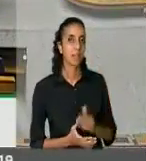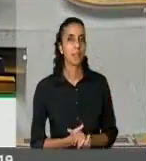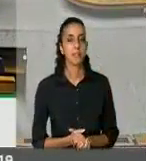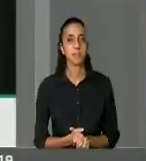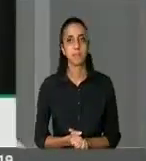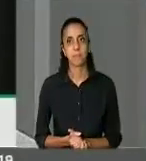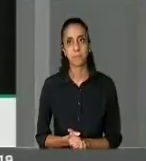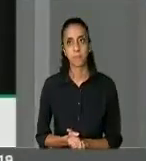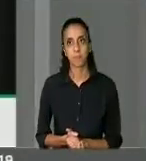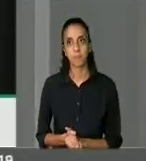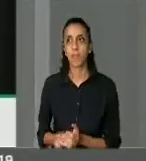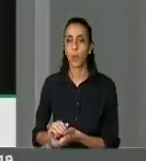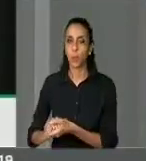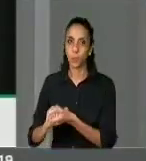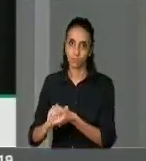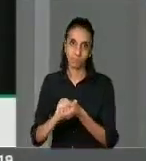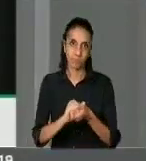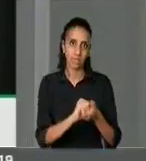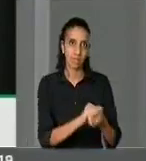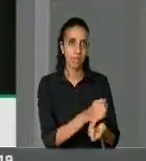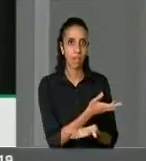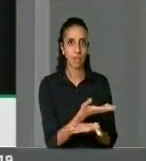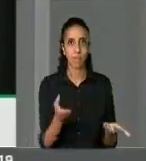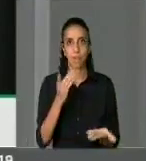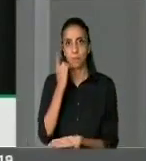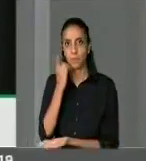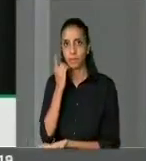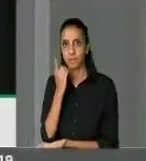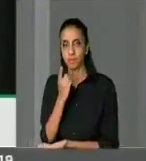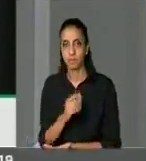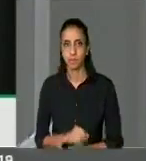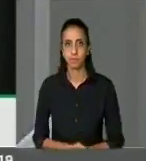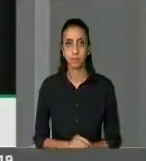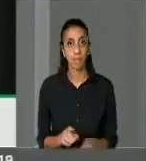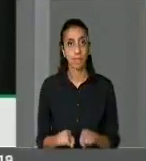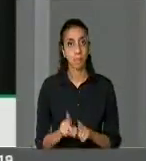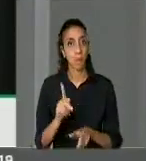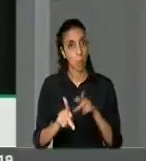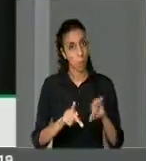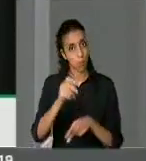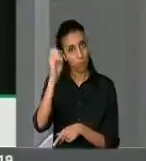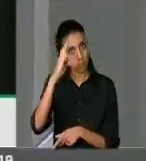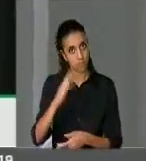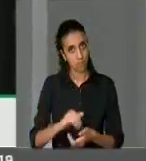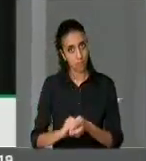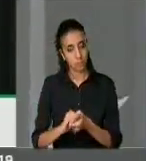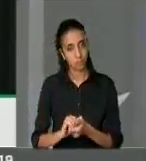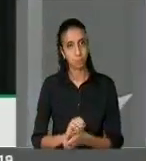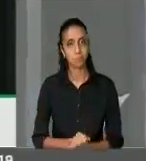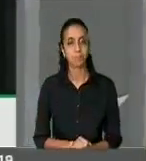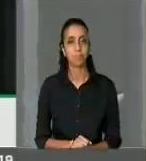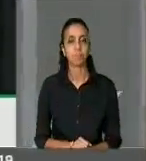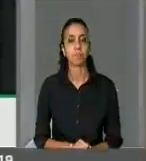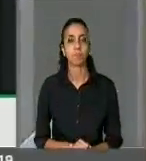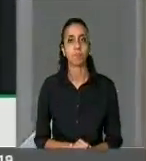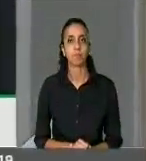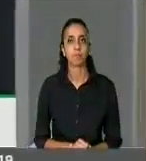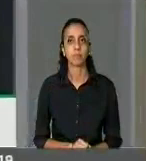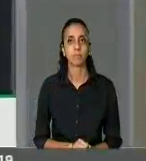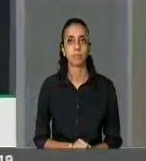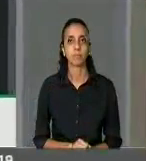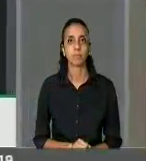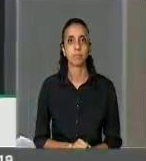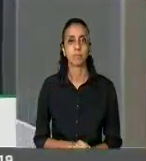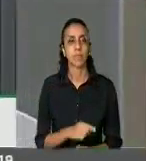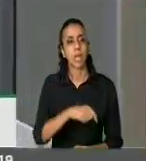Aqui é em saúde e cumprimento por extensão os colegas parlamentares e estimado povo brasileiro. Se há no Brasil um